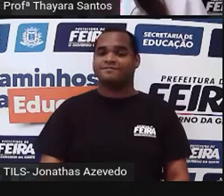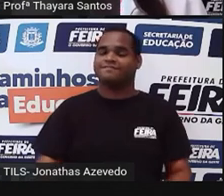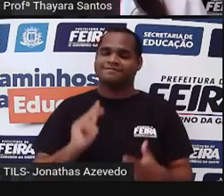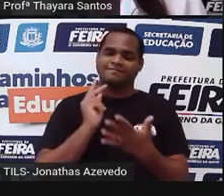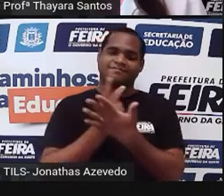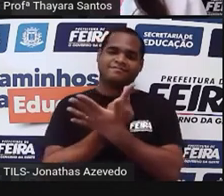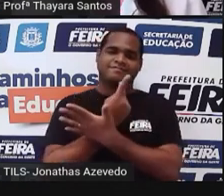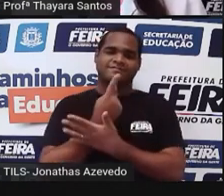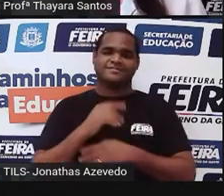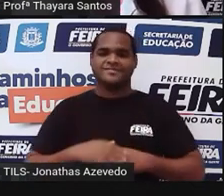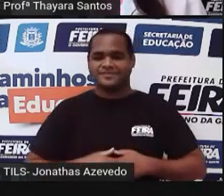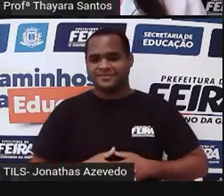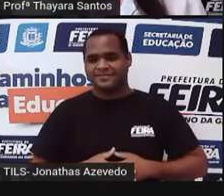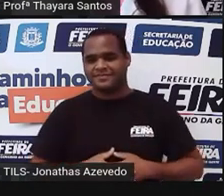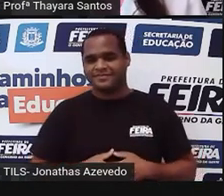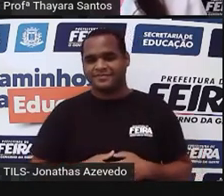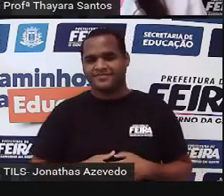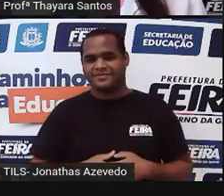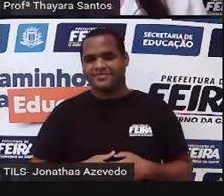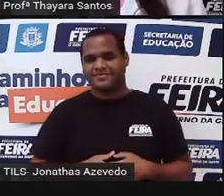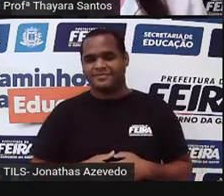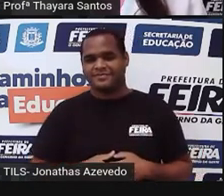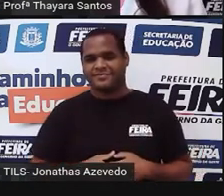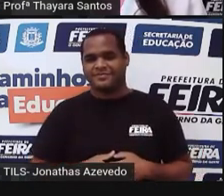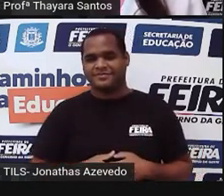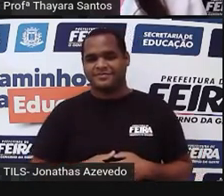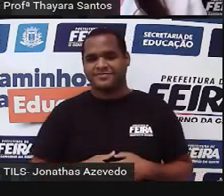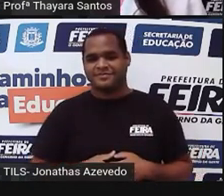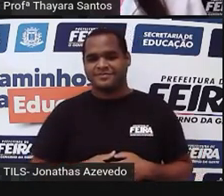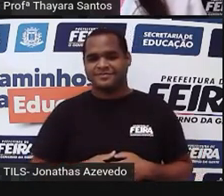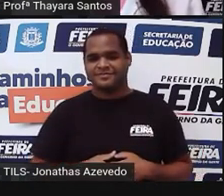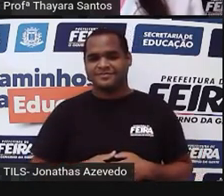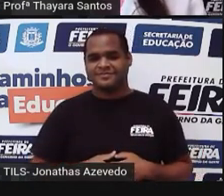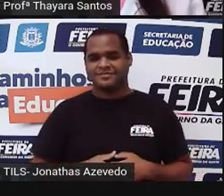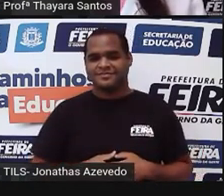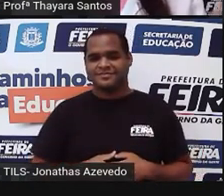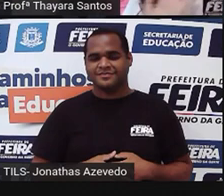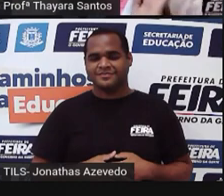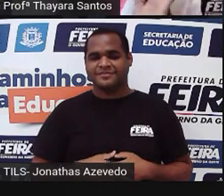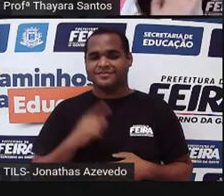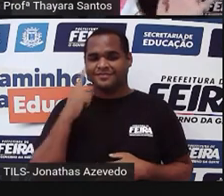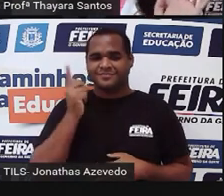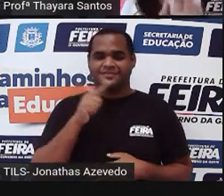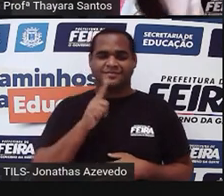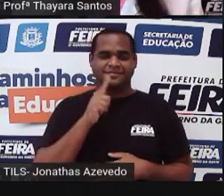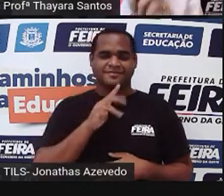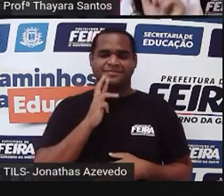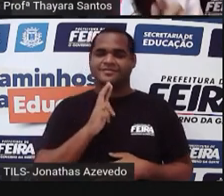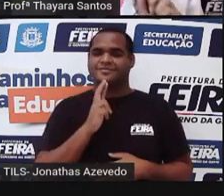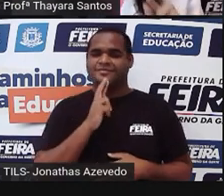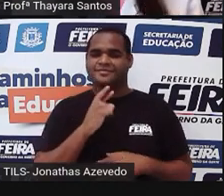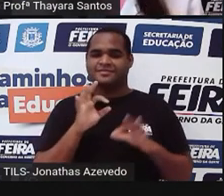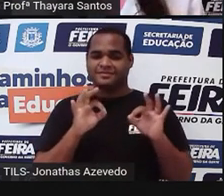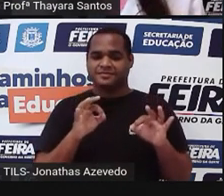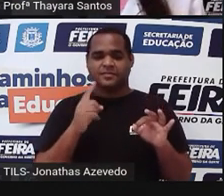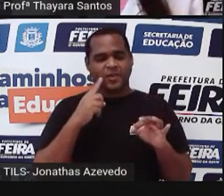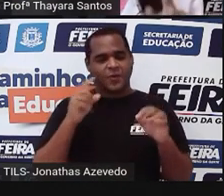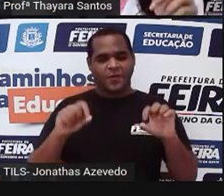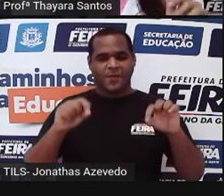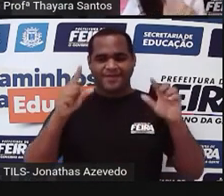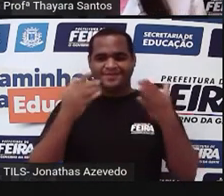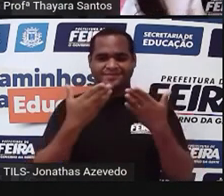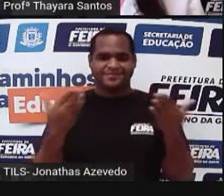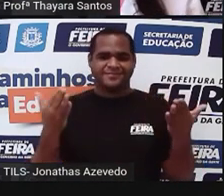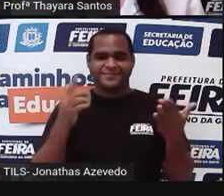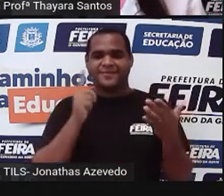Está errada. errada. Ó, já deu um spoiler aí da primeira resposta mas eu não vou mostrar mais nada